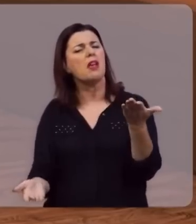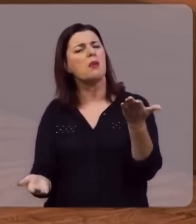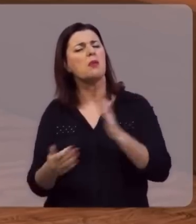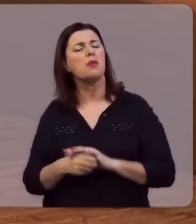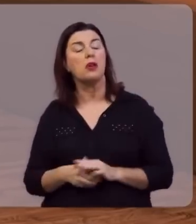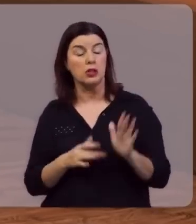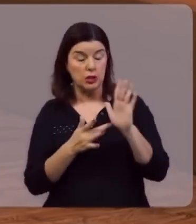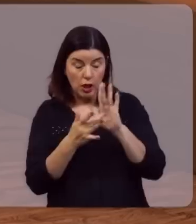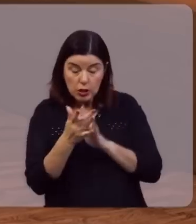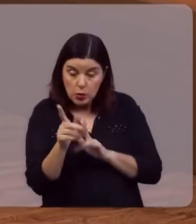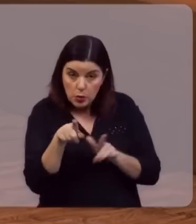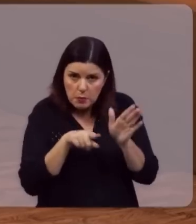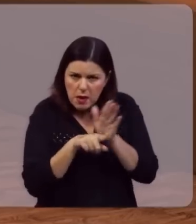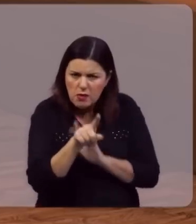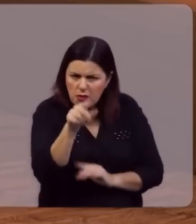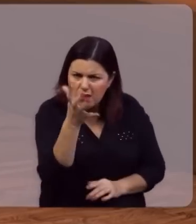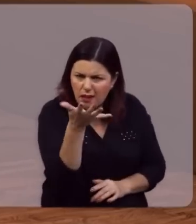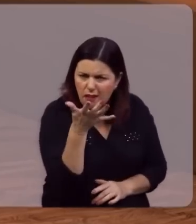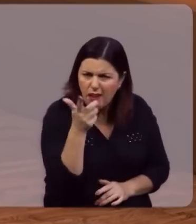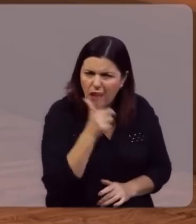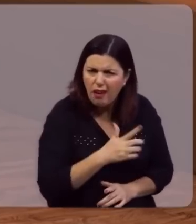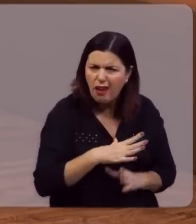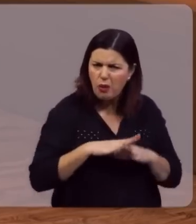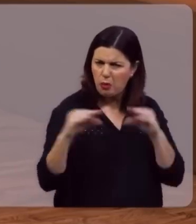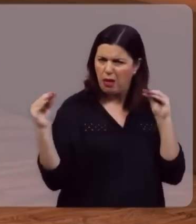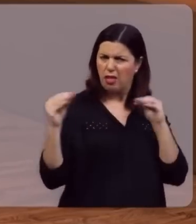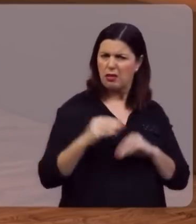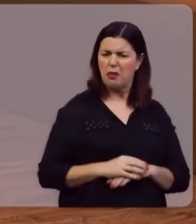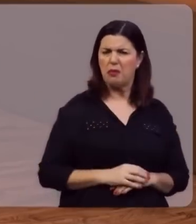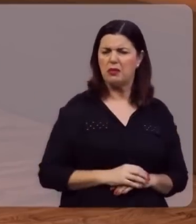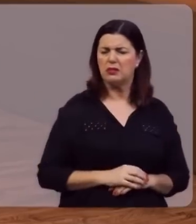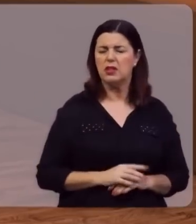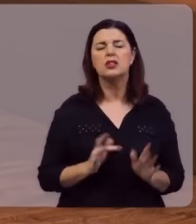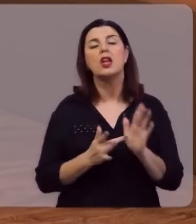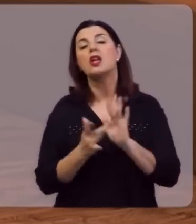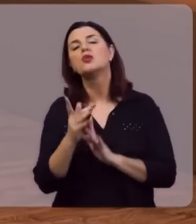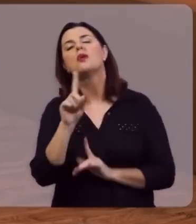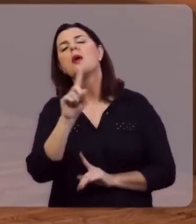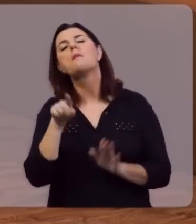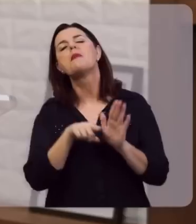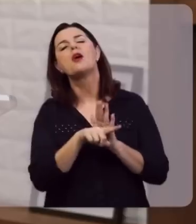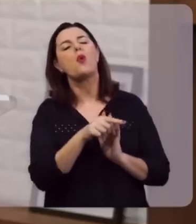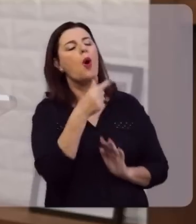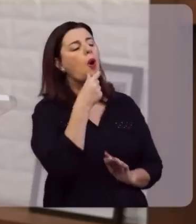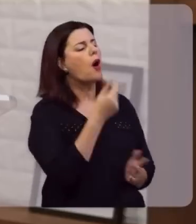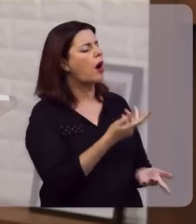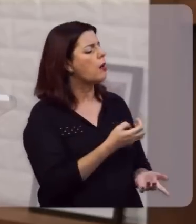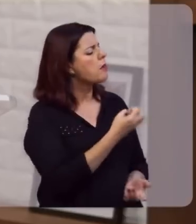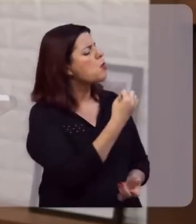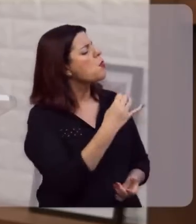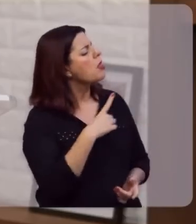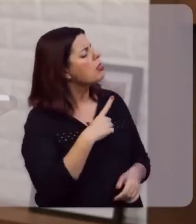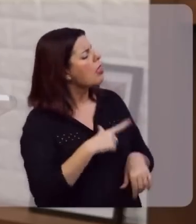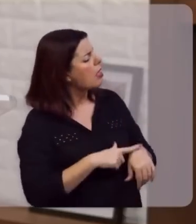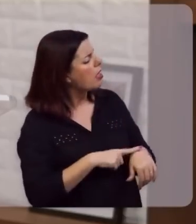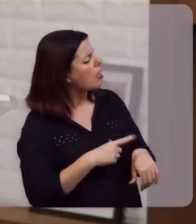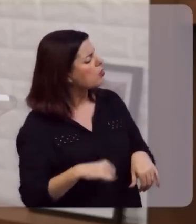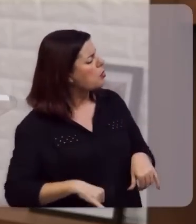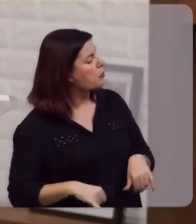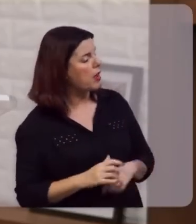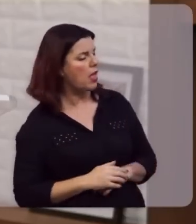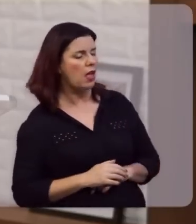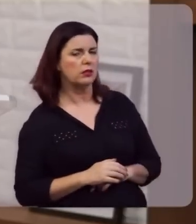Jesus está perguntando a você, você quer ser curado? Jesus não pergunta para aquele homem, quanto tempo você está sofrendo?